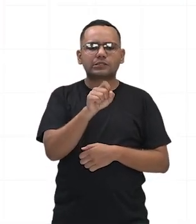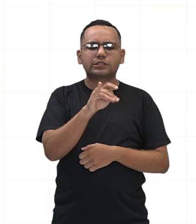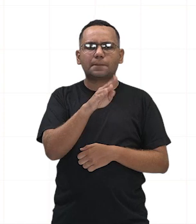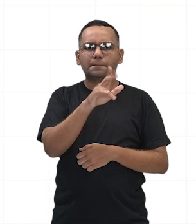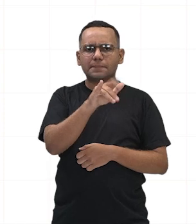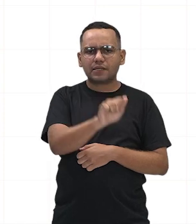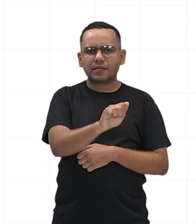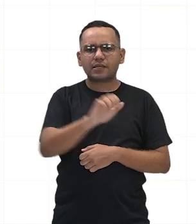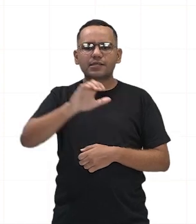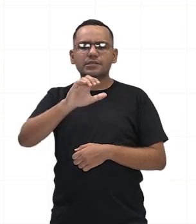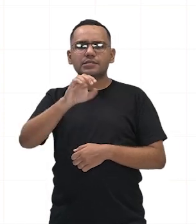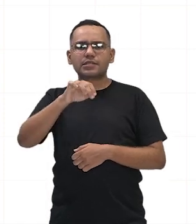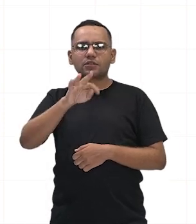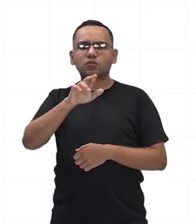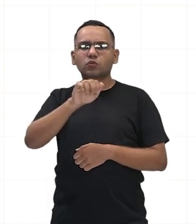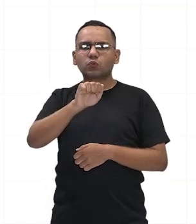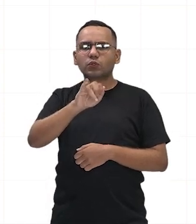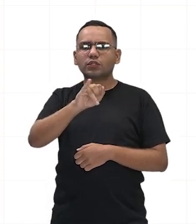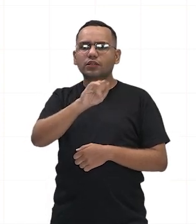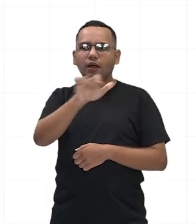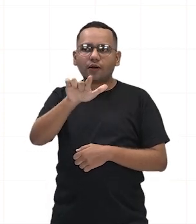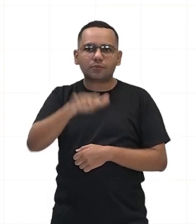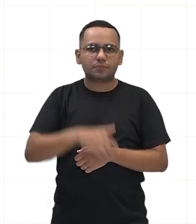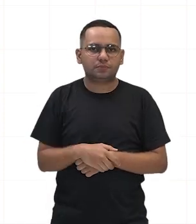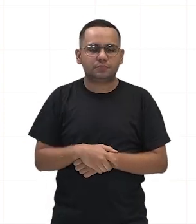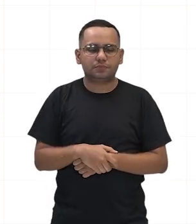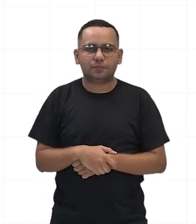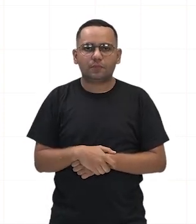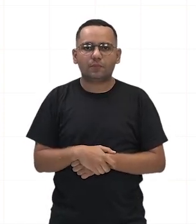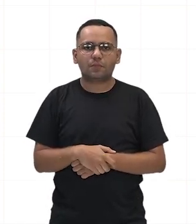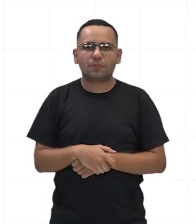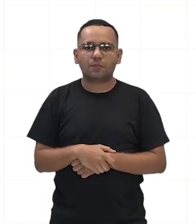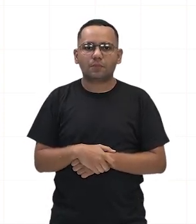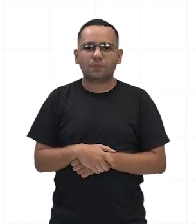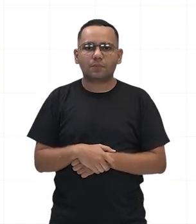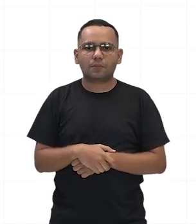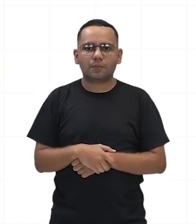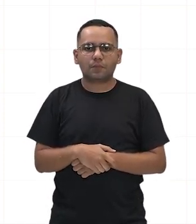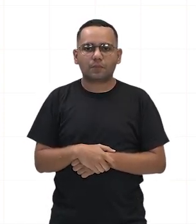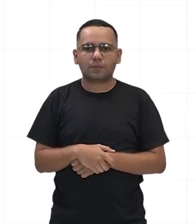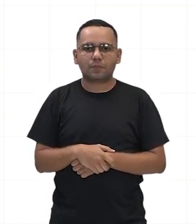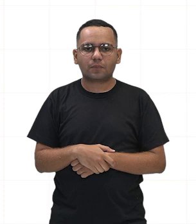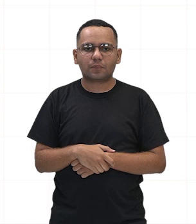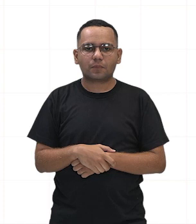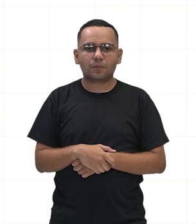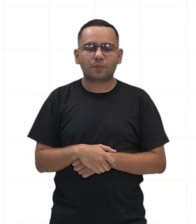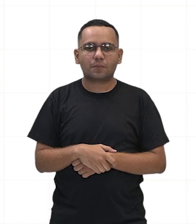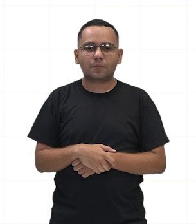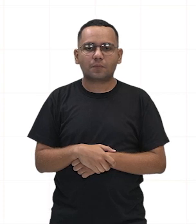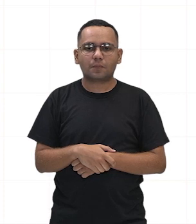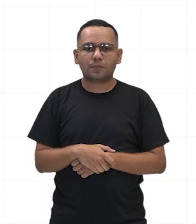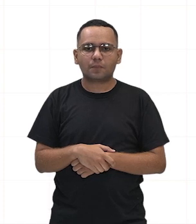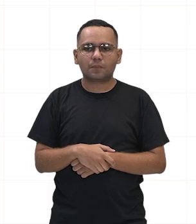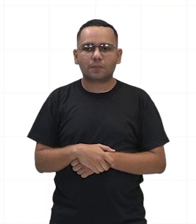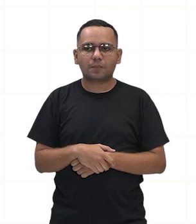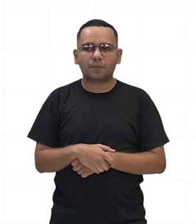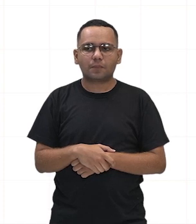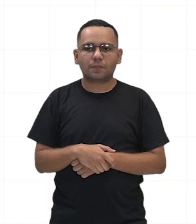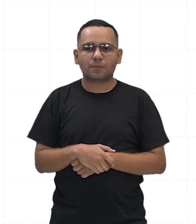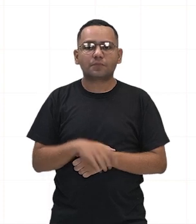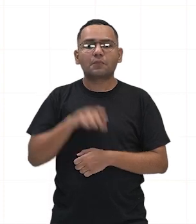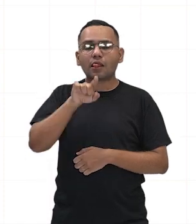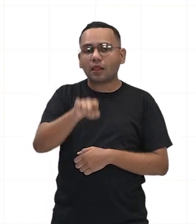Porque vem de cem, né? Então, essa Assembleia Centurial era responsável por